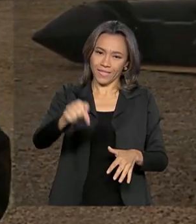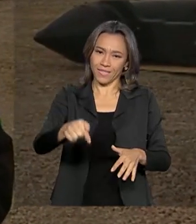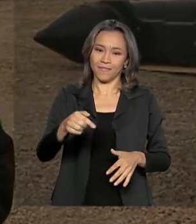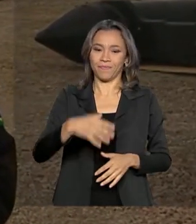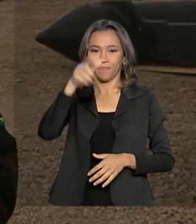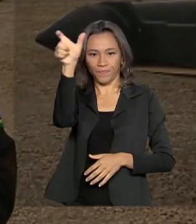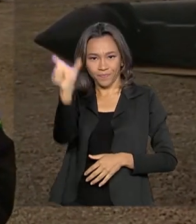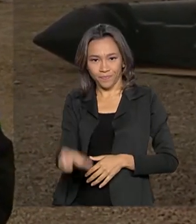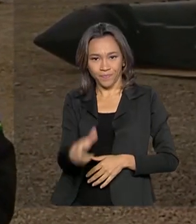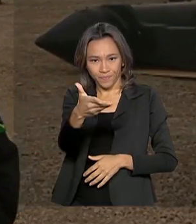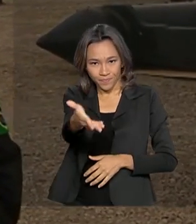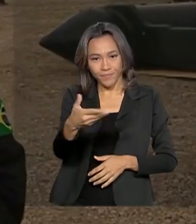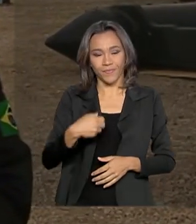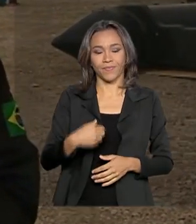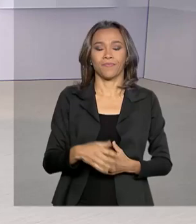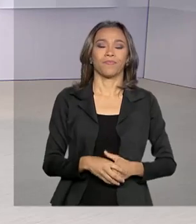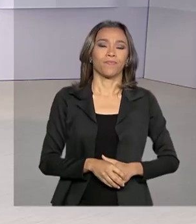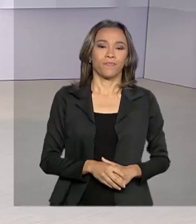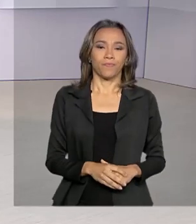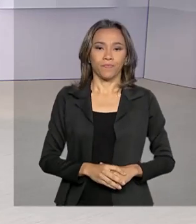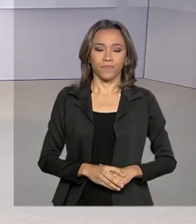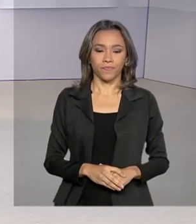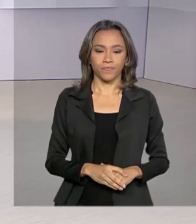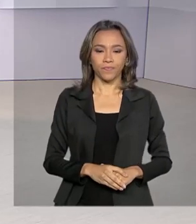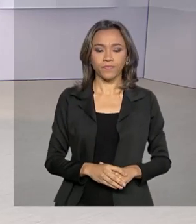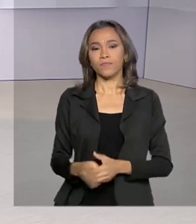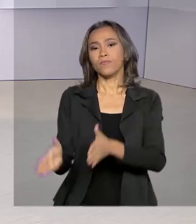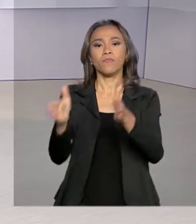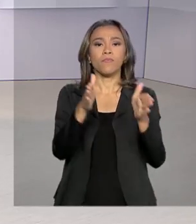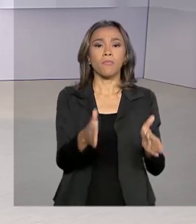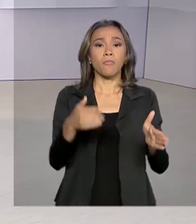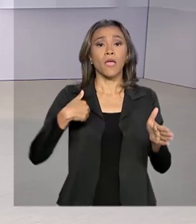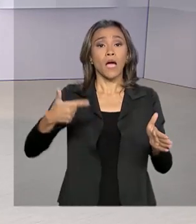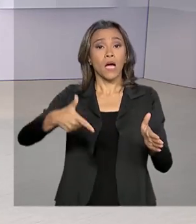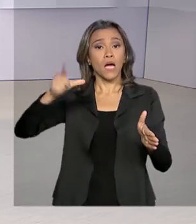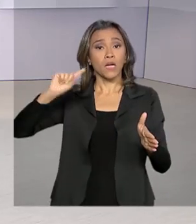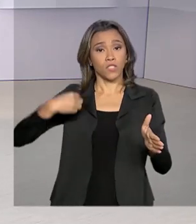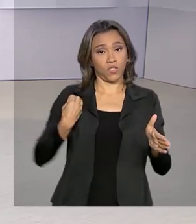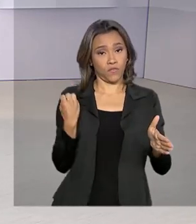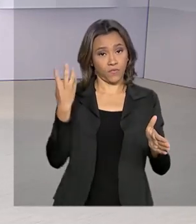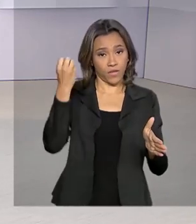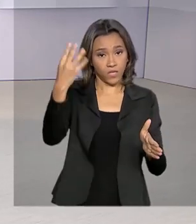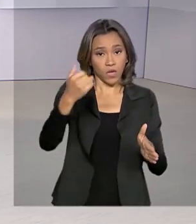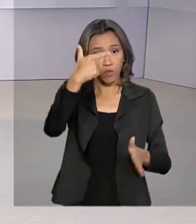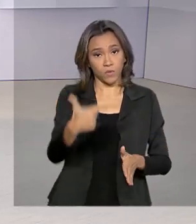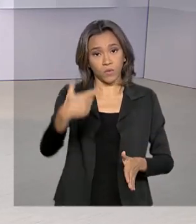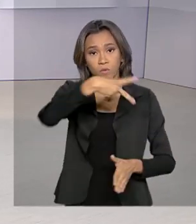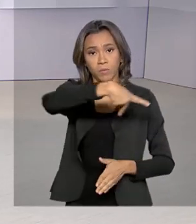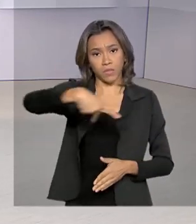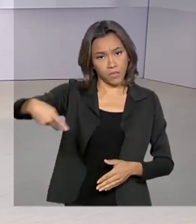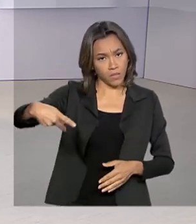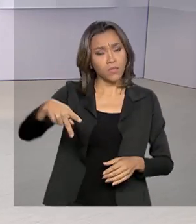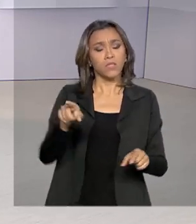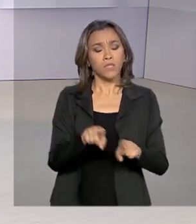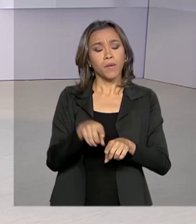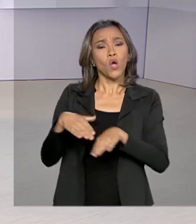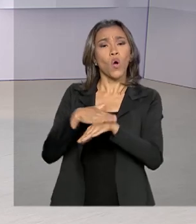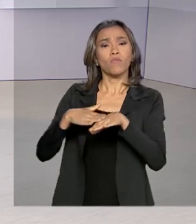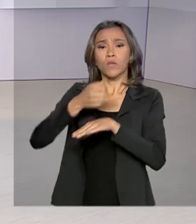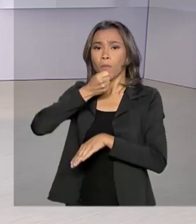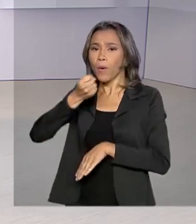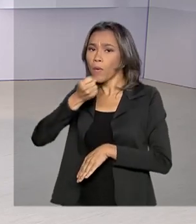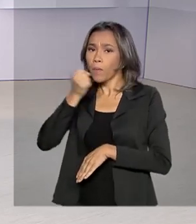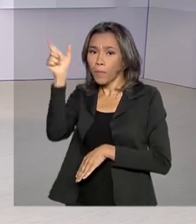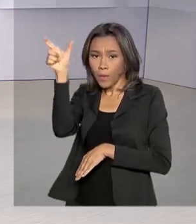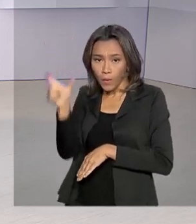Maurício de Almeida para o Governo Agora. E antes de viajar para a Antártica, o vice-presidente conversou com a repórter Márcia